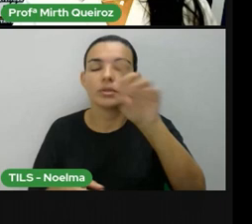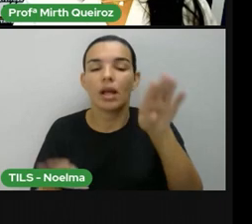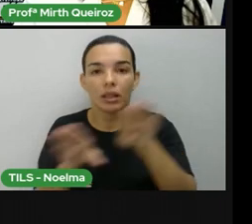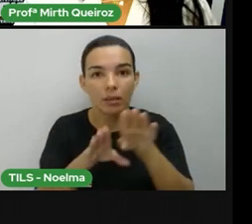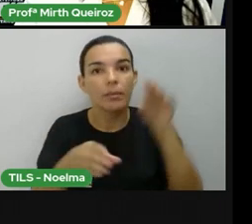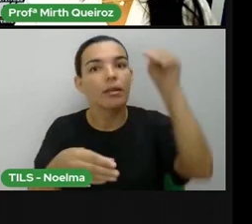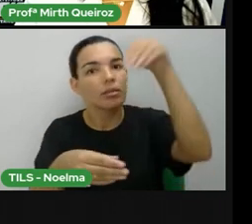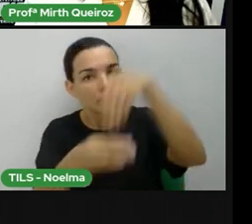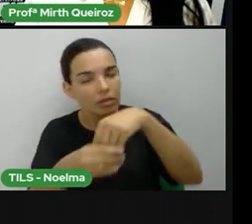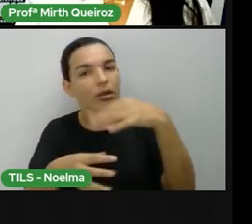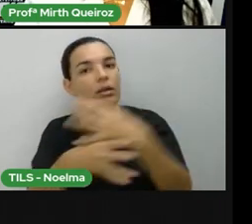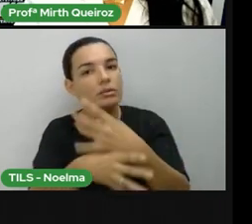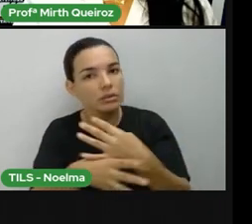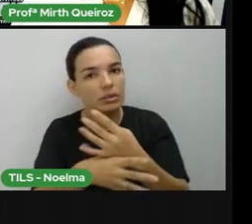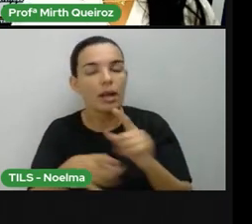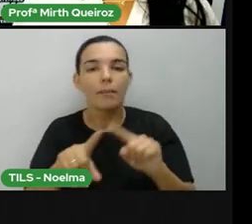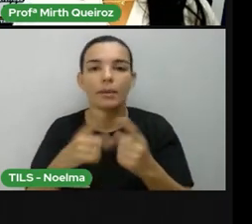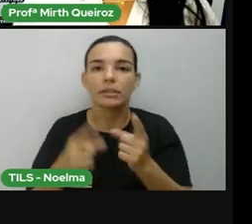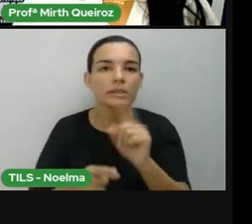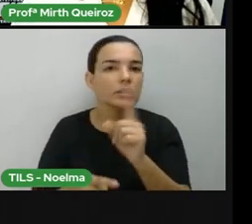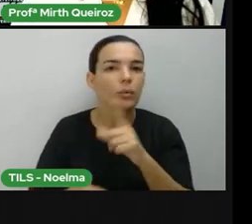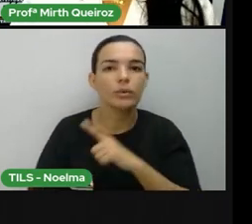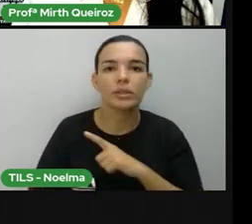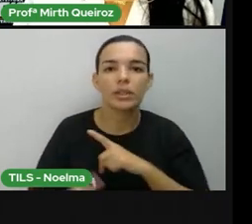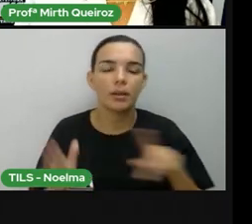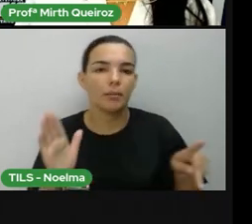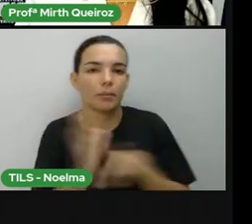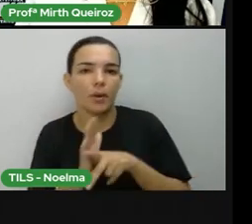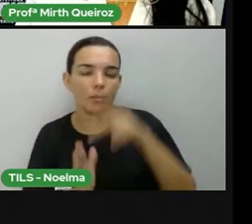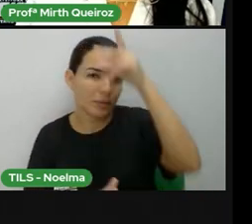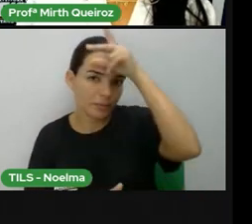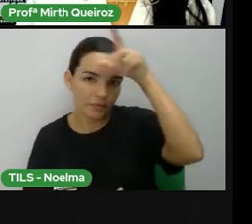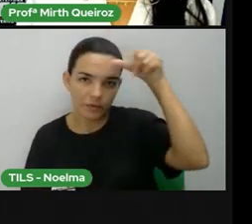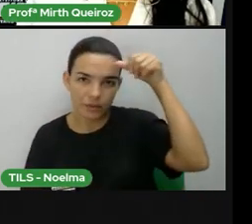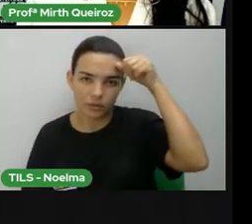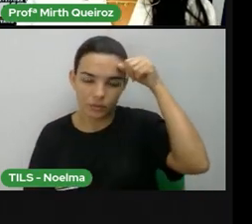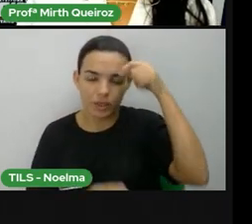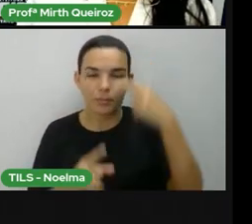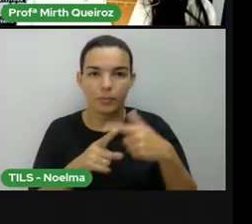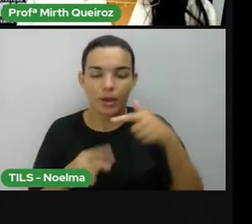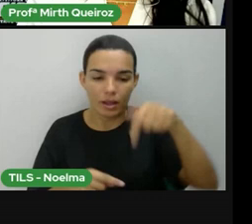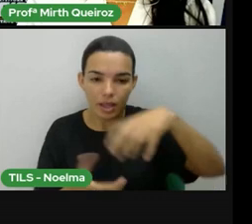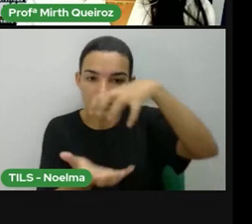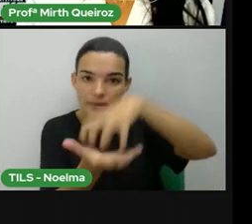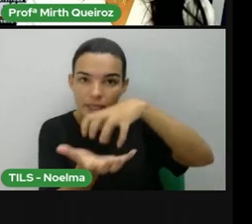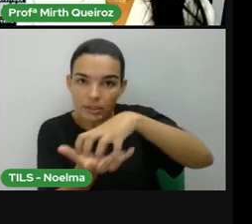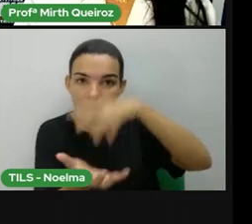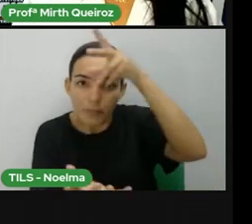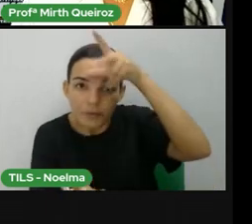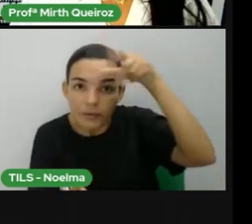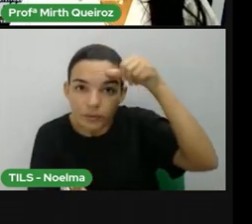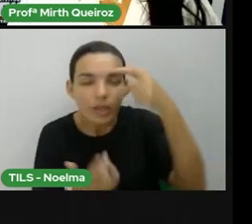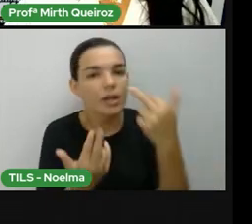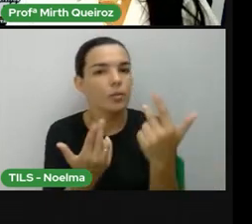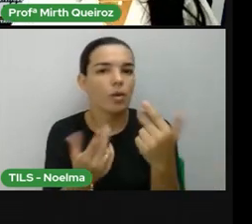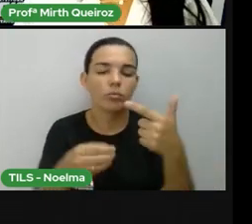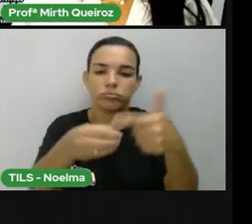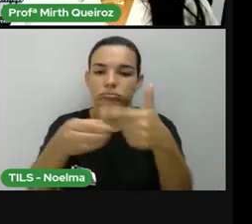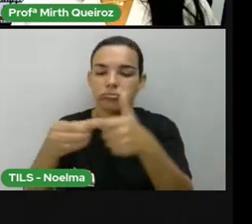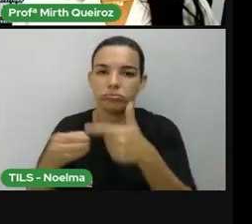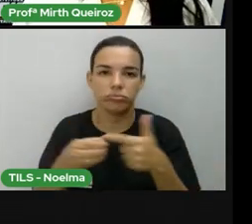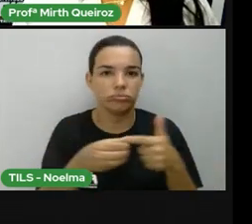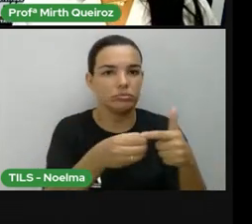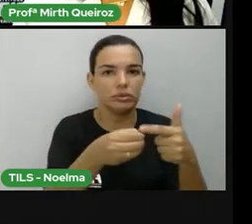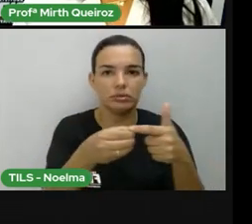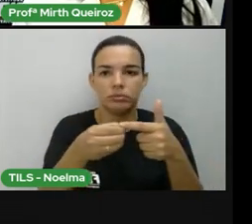da nossa cidade, e não são emancipados. O mesmo prefeito que é daqui da sede, do distrito-sede, são os